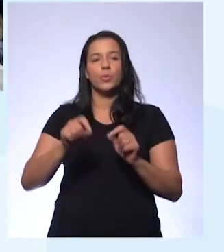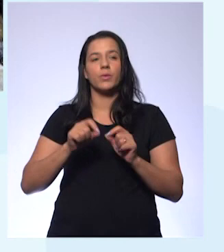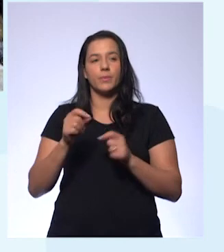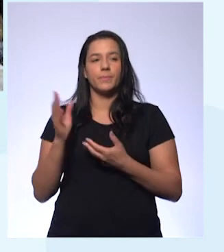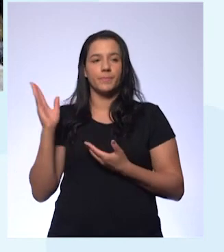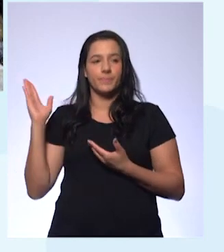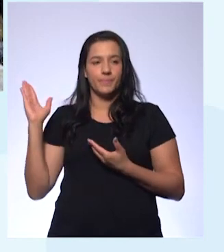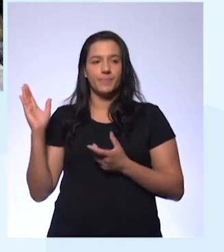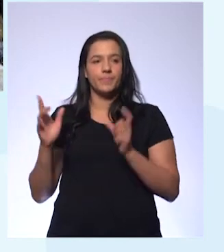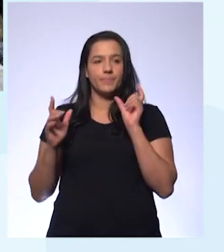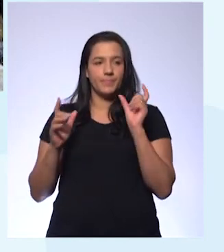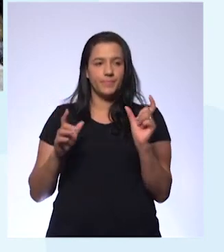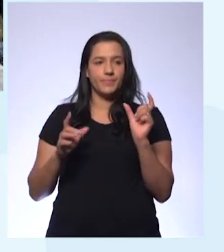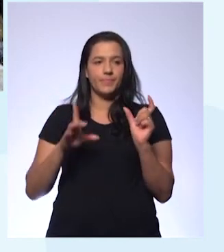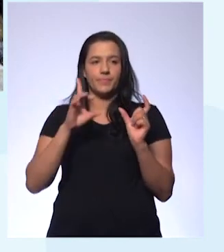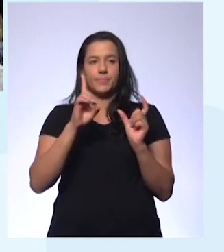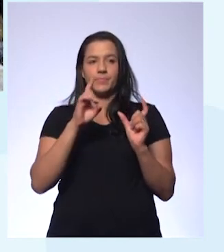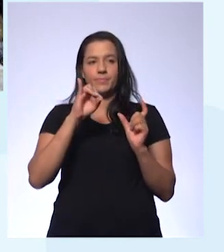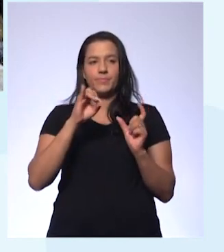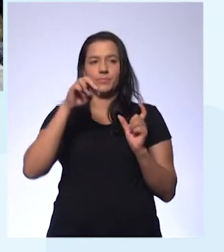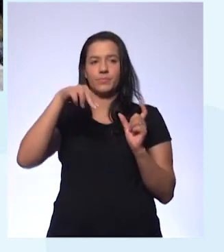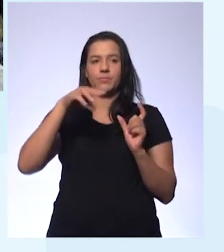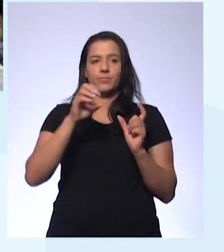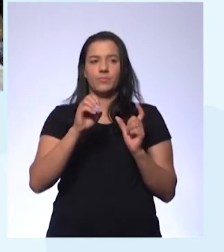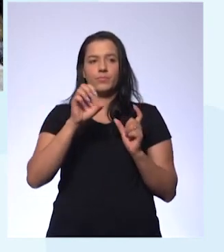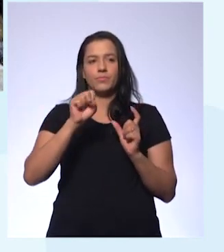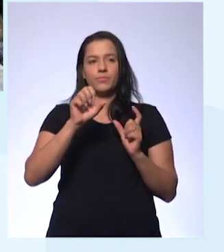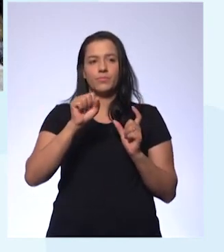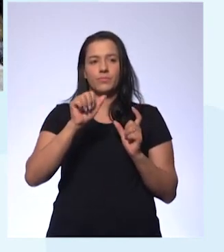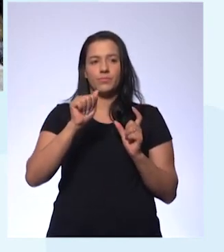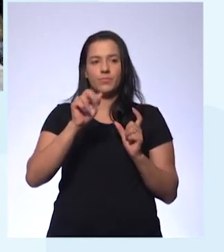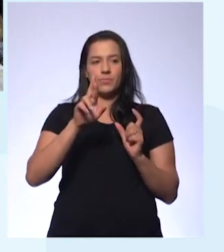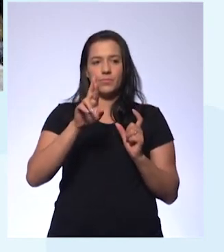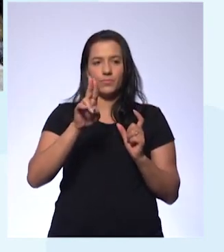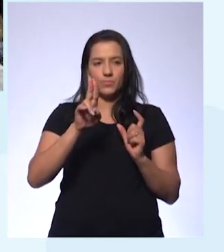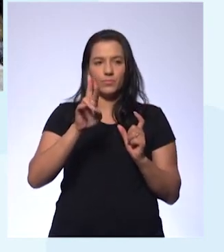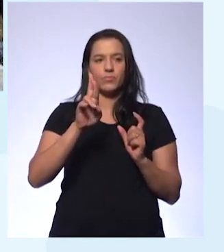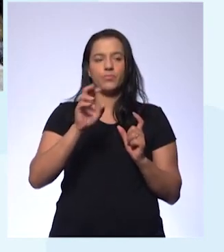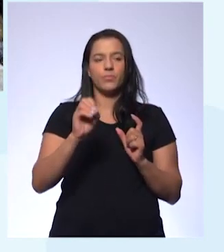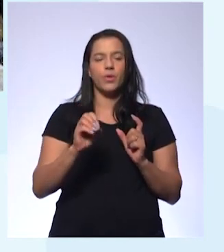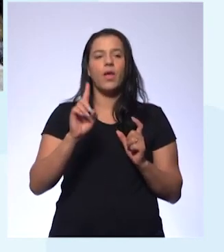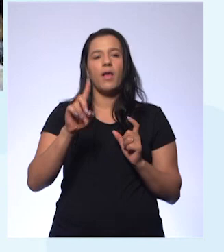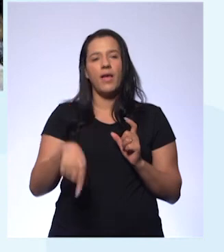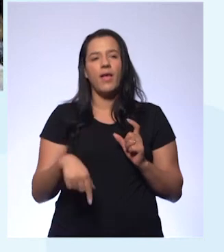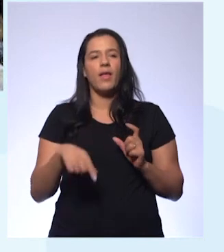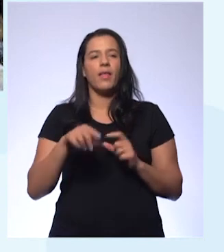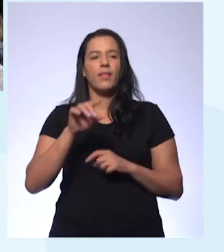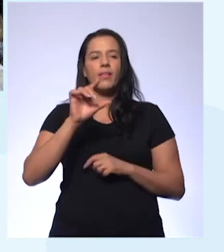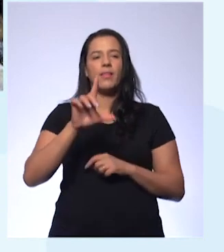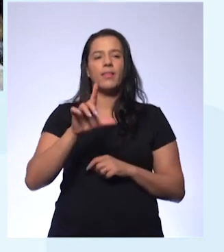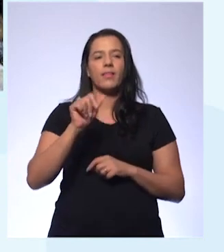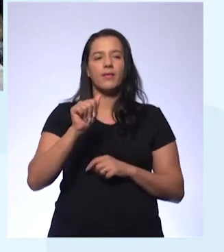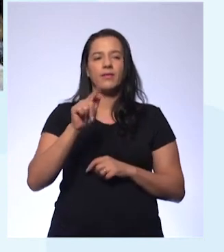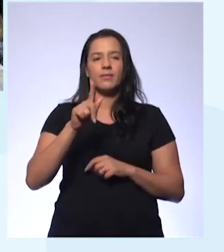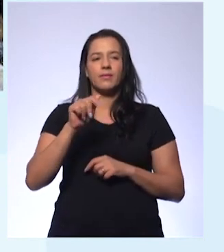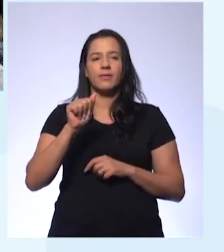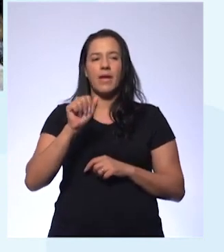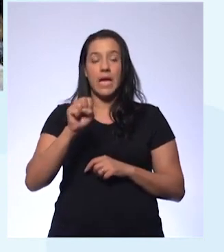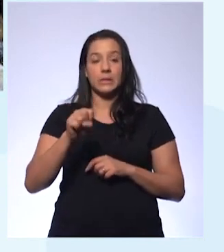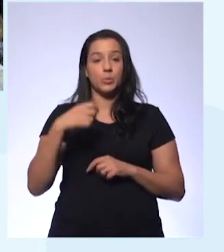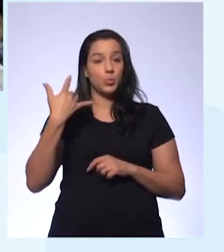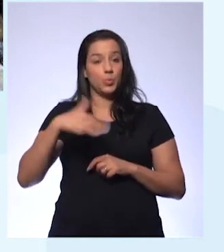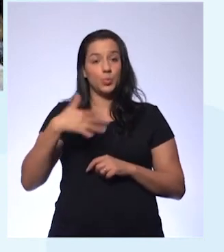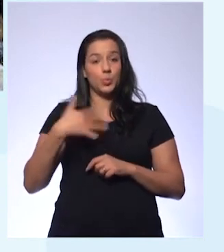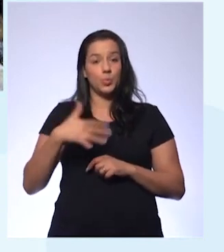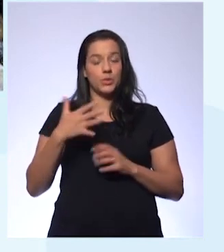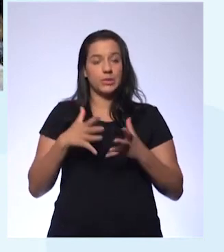dinossauro, ela quer dizer basicamente lagarto terrível, tá? Sauro quer dizer lagarto e dino quer dizer terrível, tá bom?